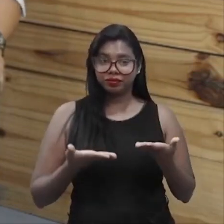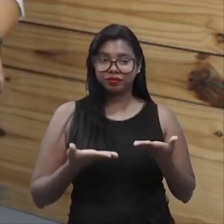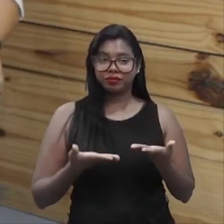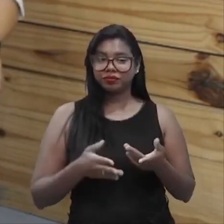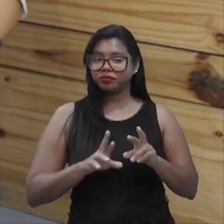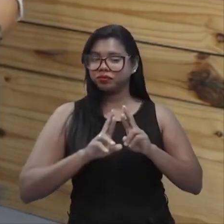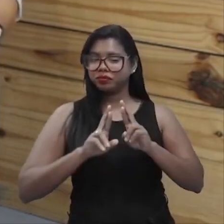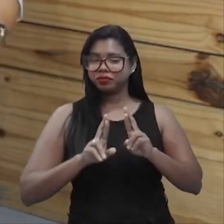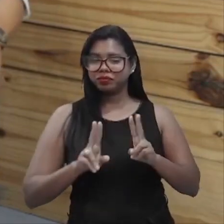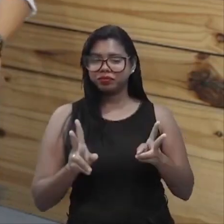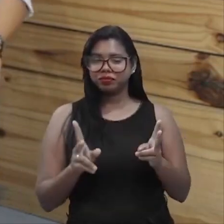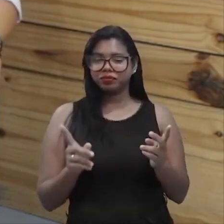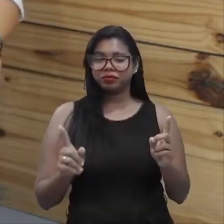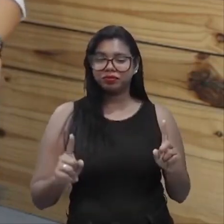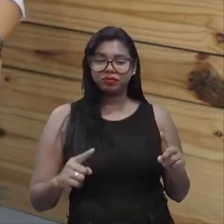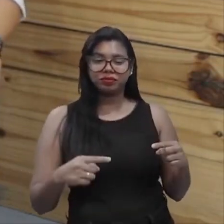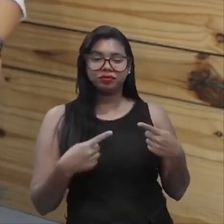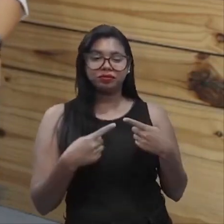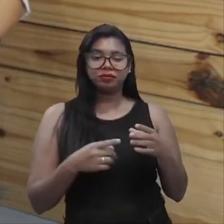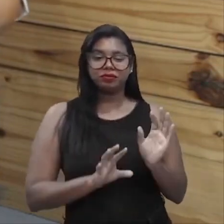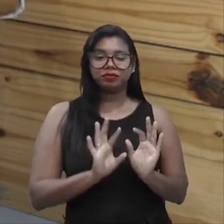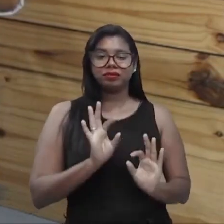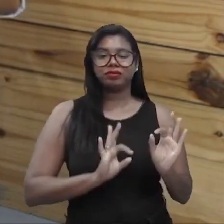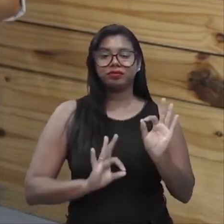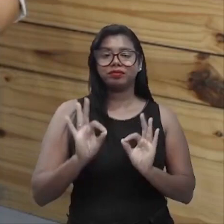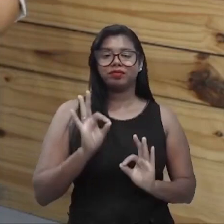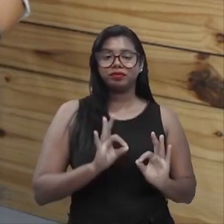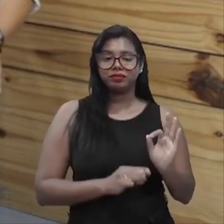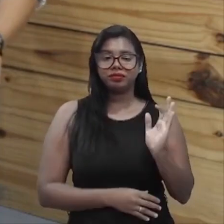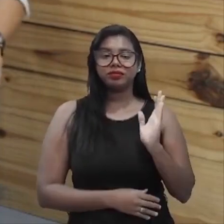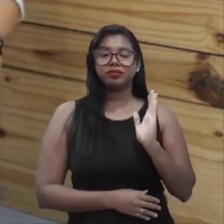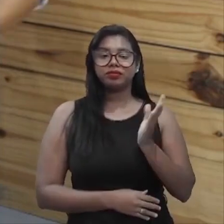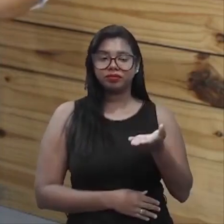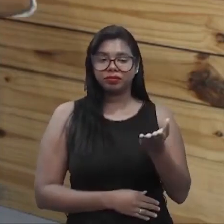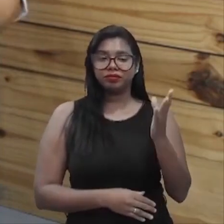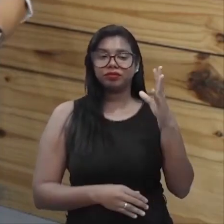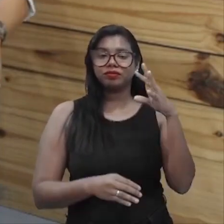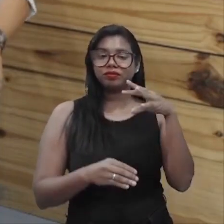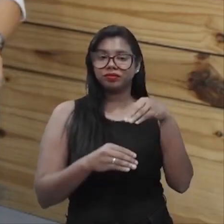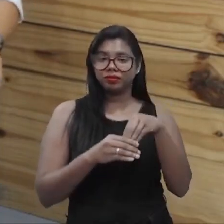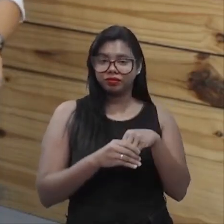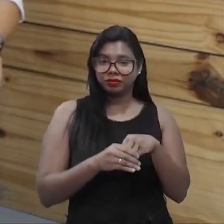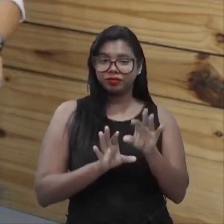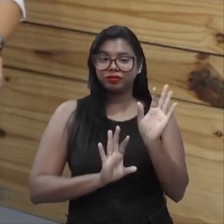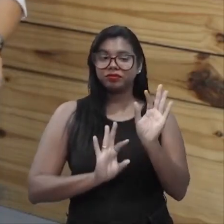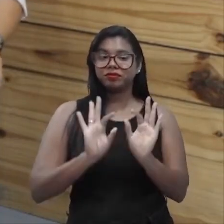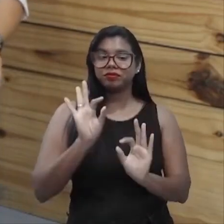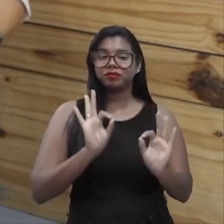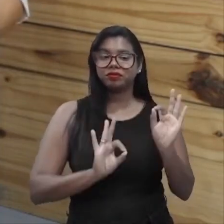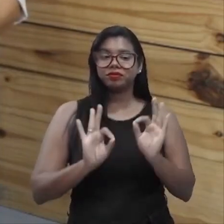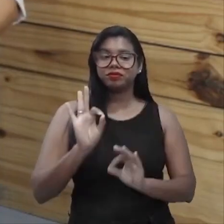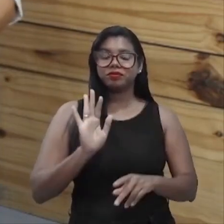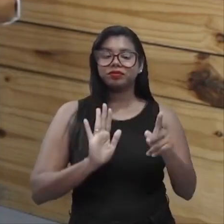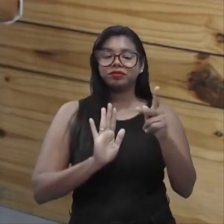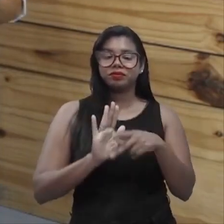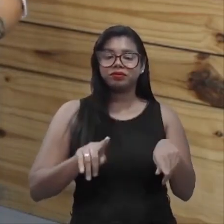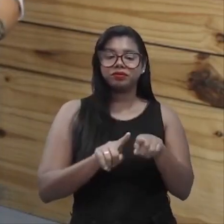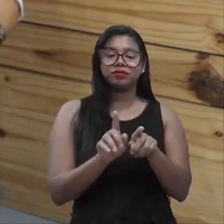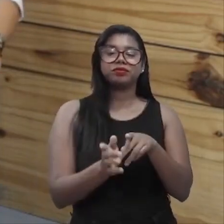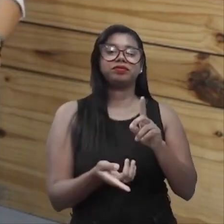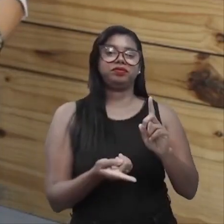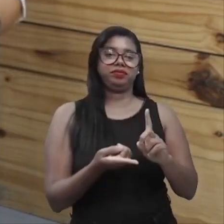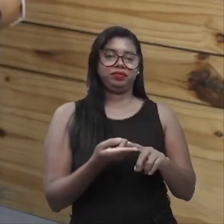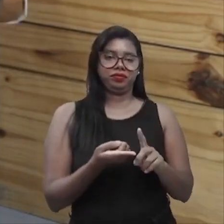um diferencial competitivo das organizações. Já faz parte da essência da própria organização. Então, trazer a